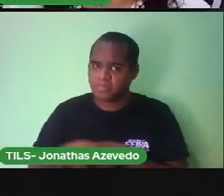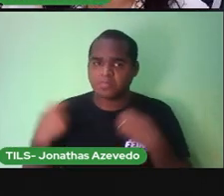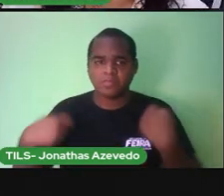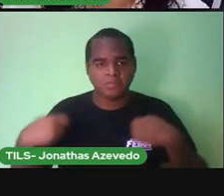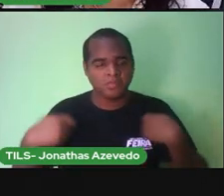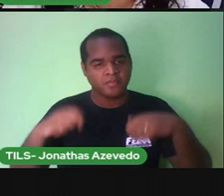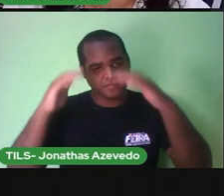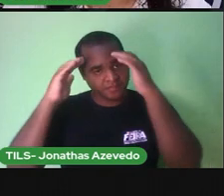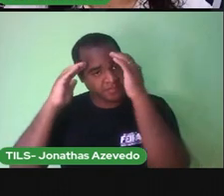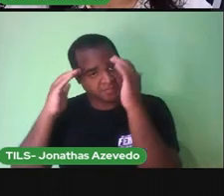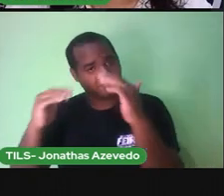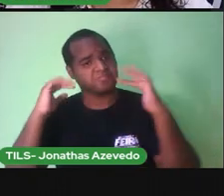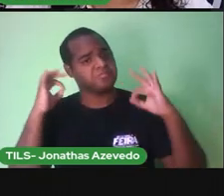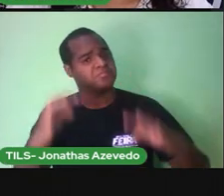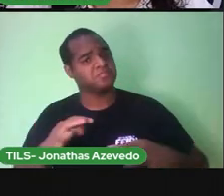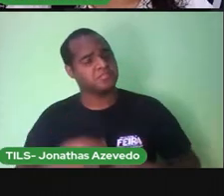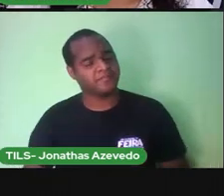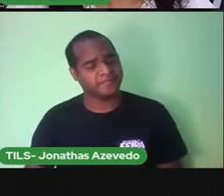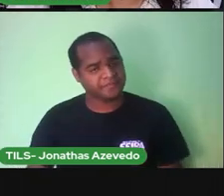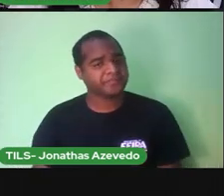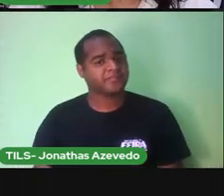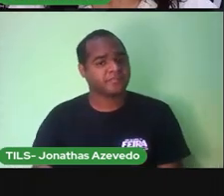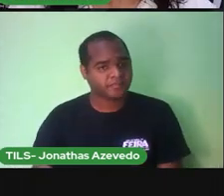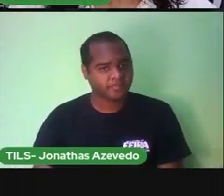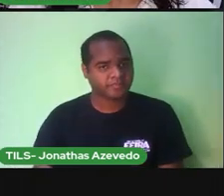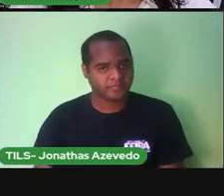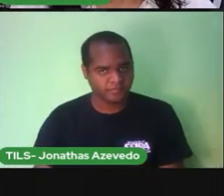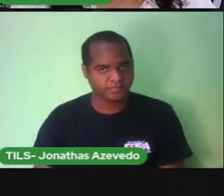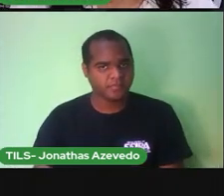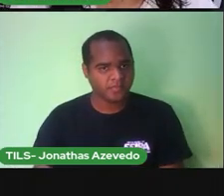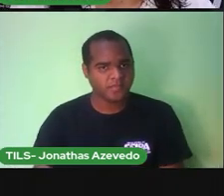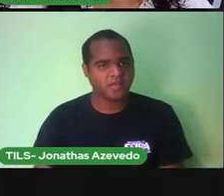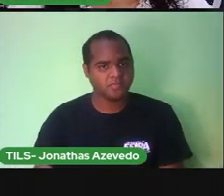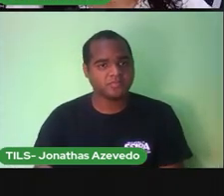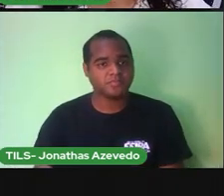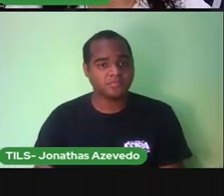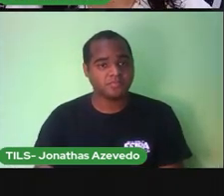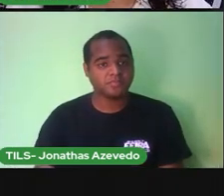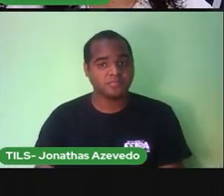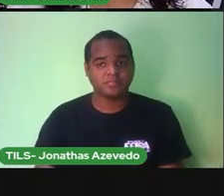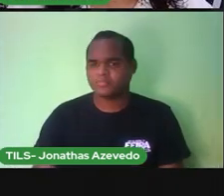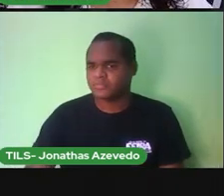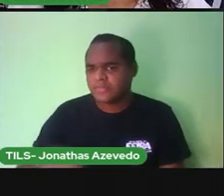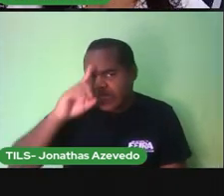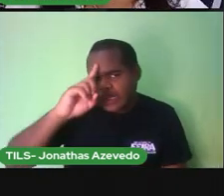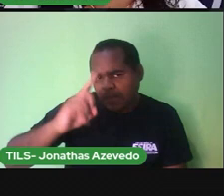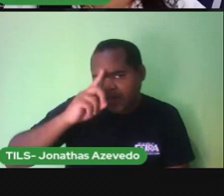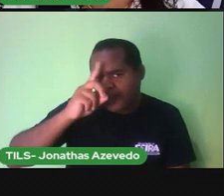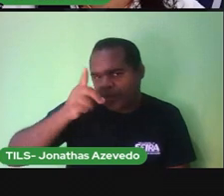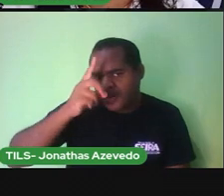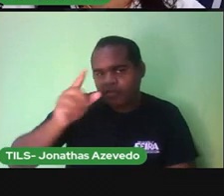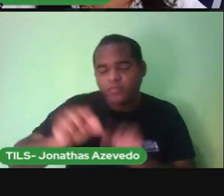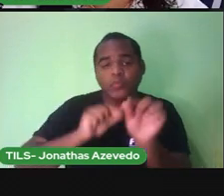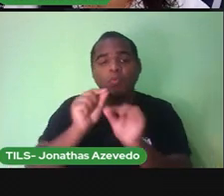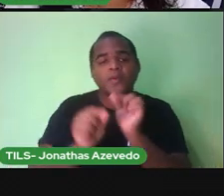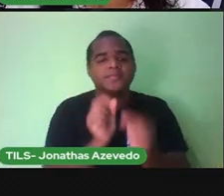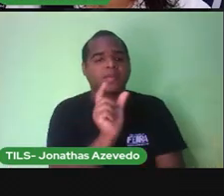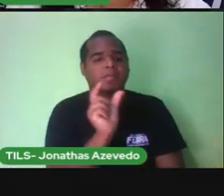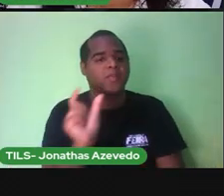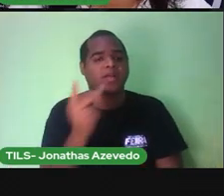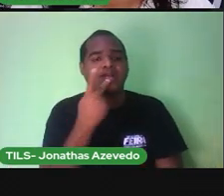Benedita obedecia Você lembra quais foram as ordens, as palavras de